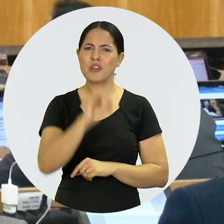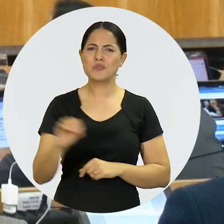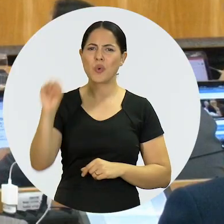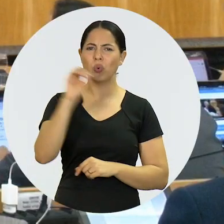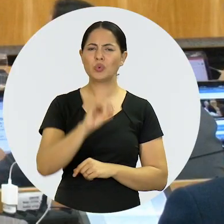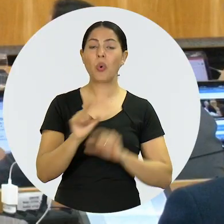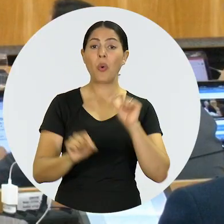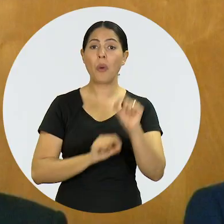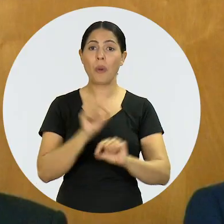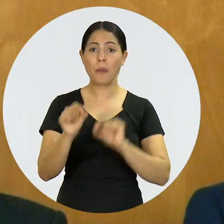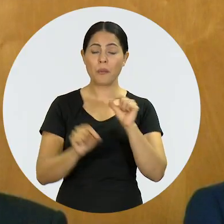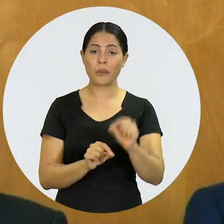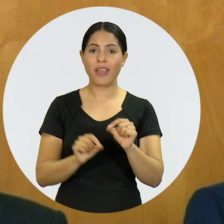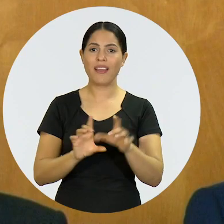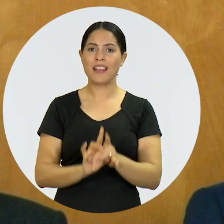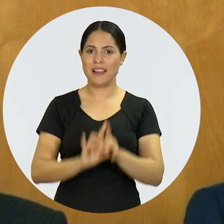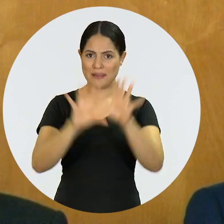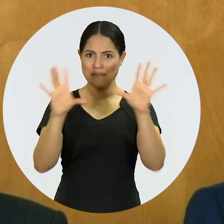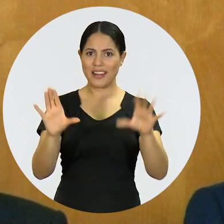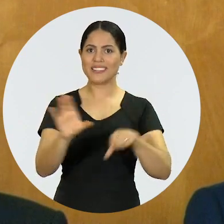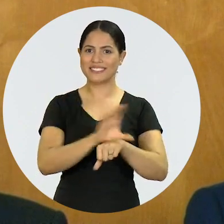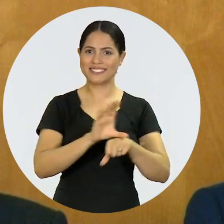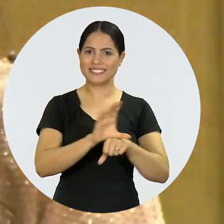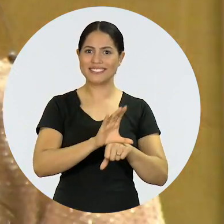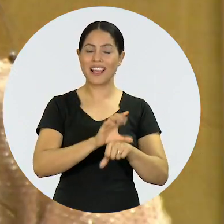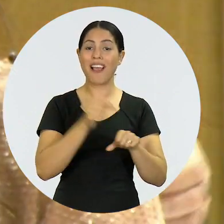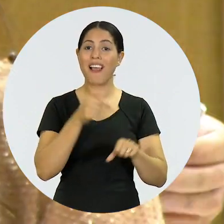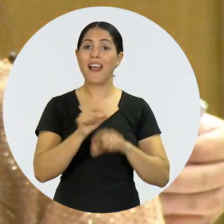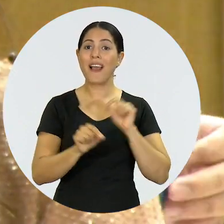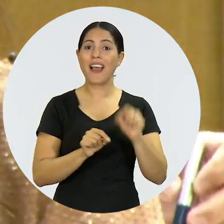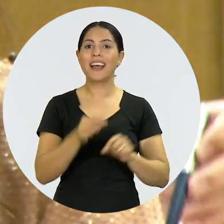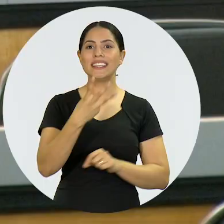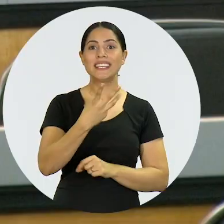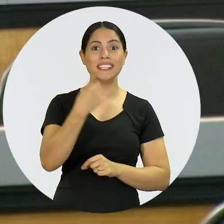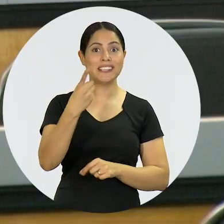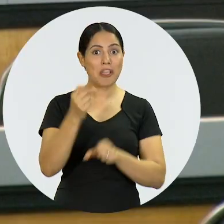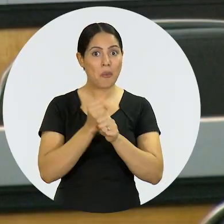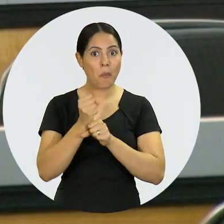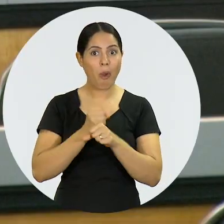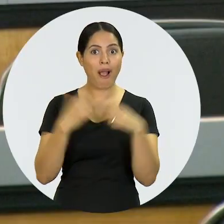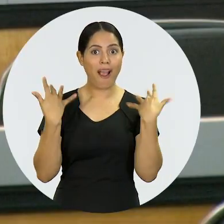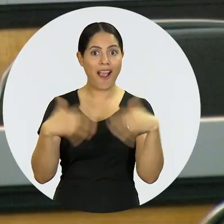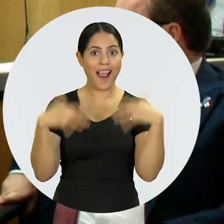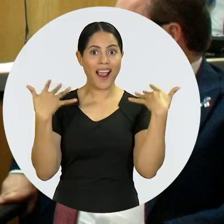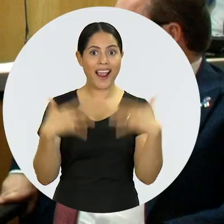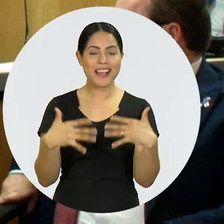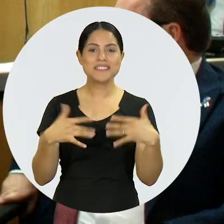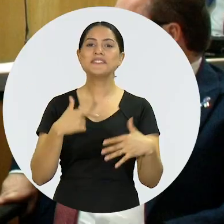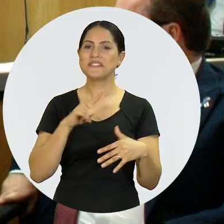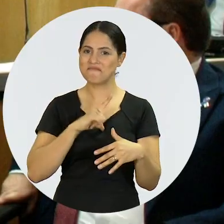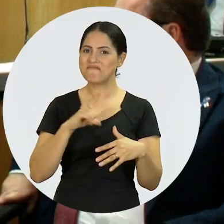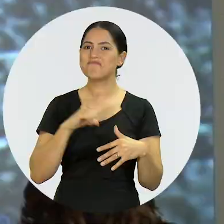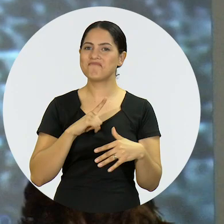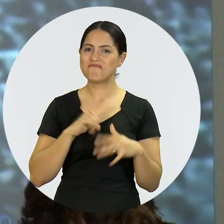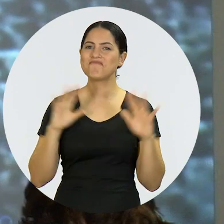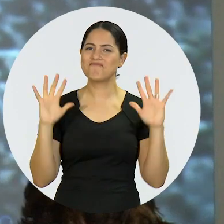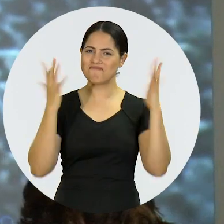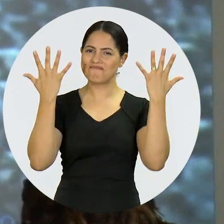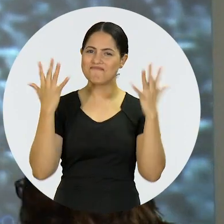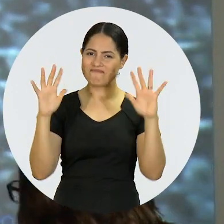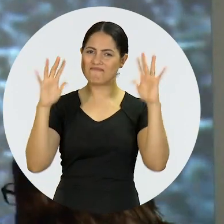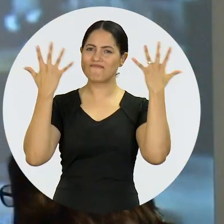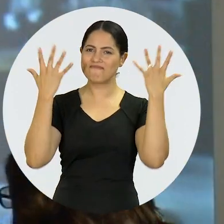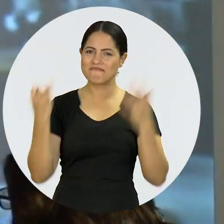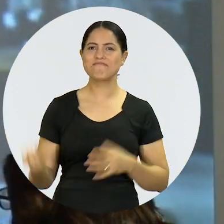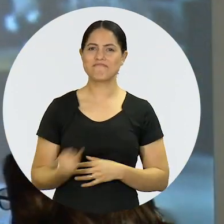Neste mês de outubro, a promulgação da Constituição da República completou 31 anos. Em comemoração durante o Conselho